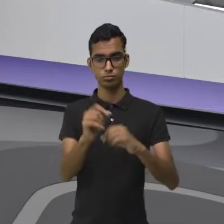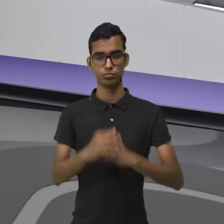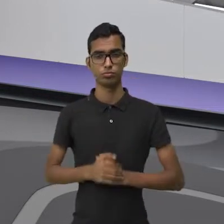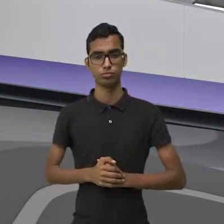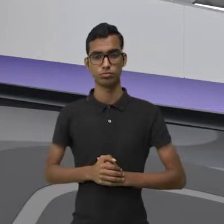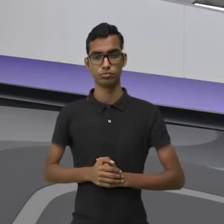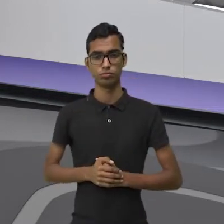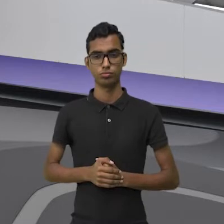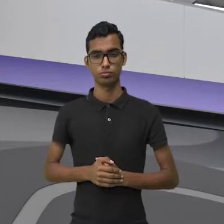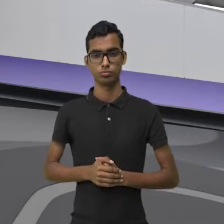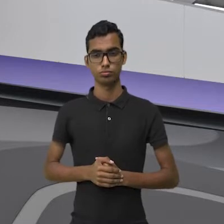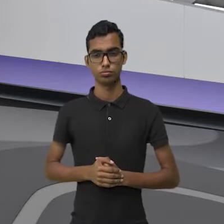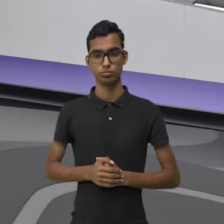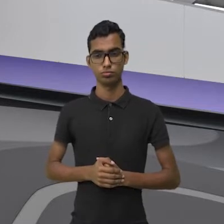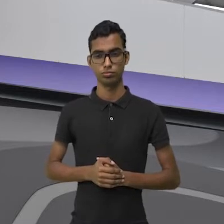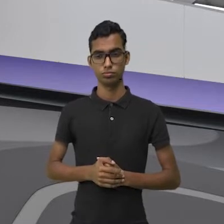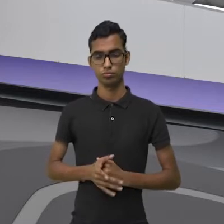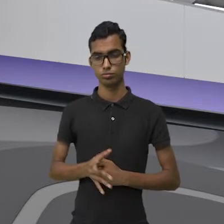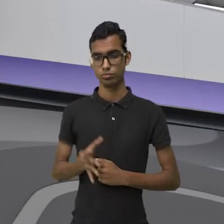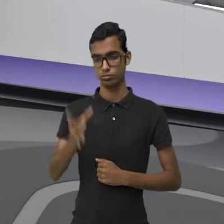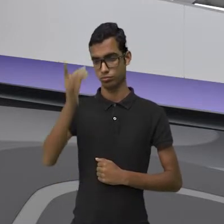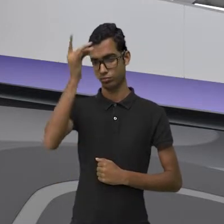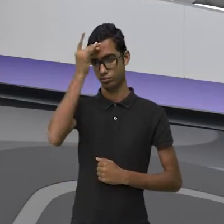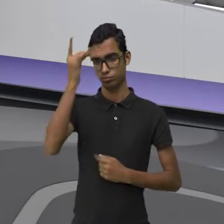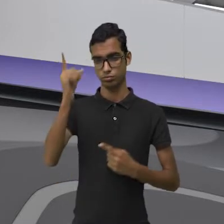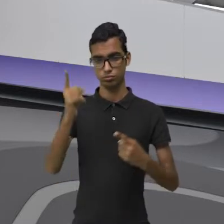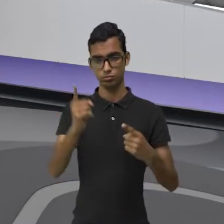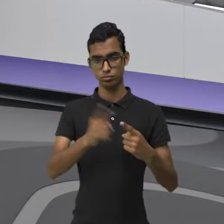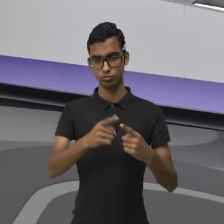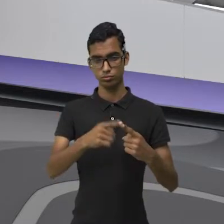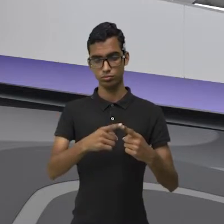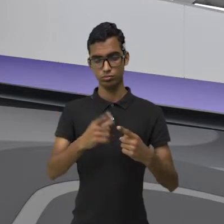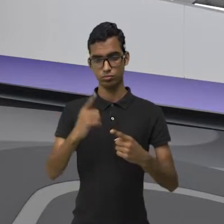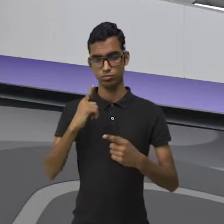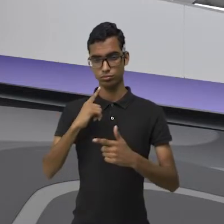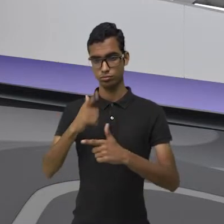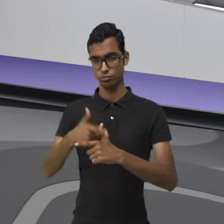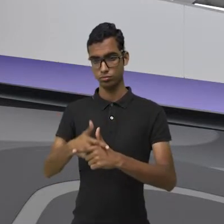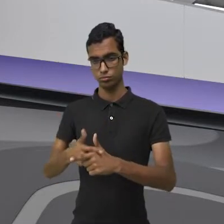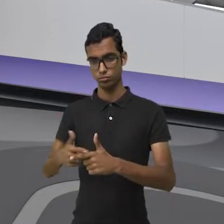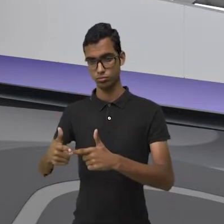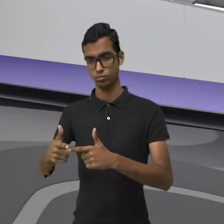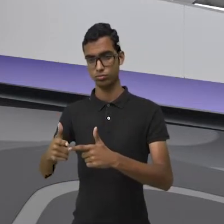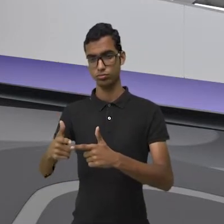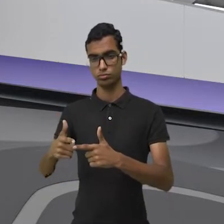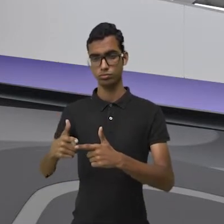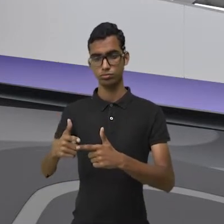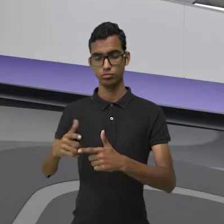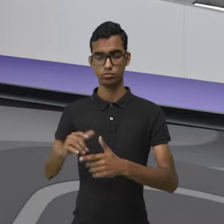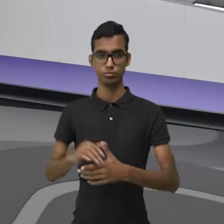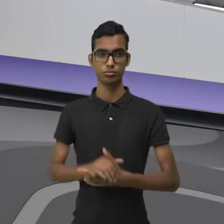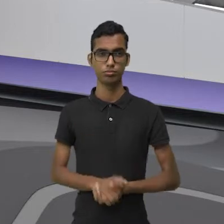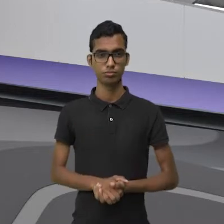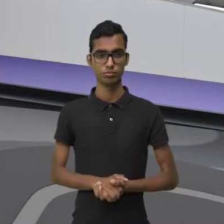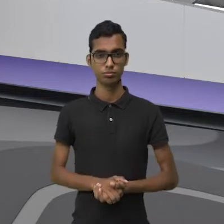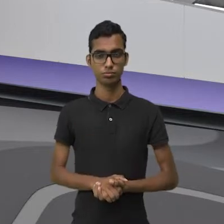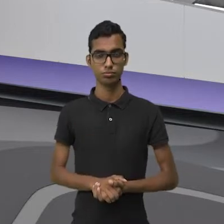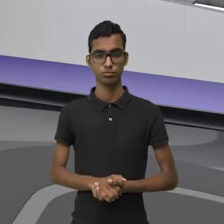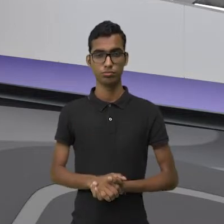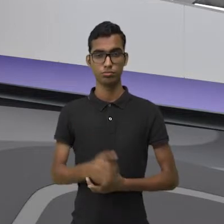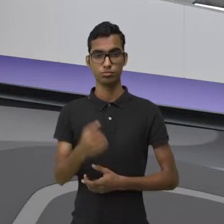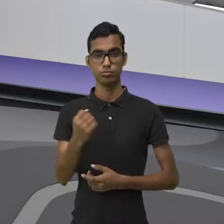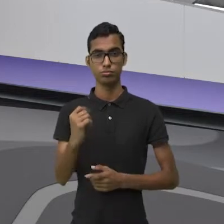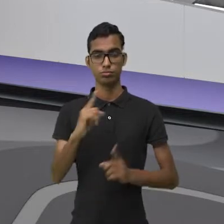você precisa fixar? Fixar. Se eu estou dividindo sinais, sinais